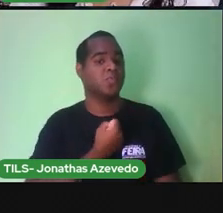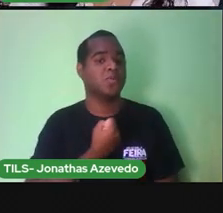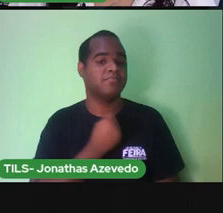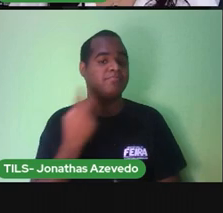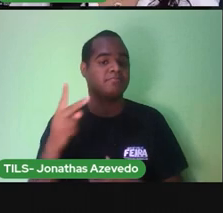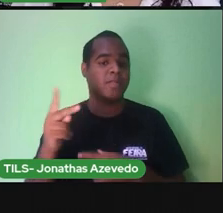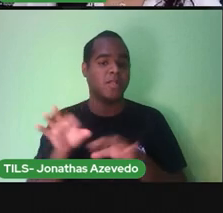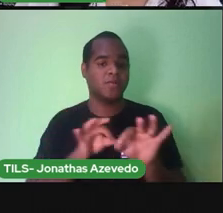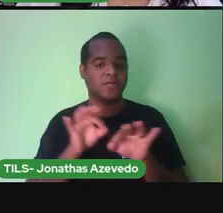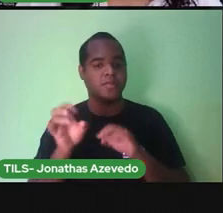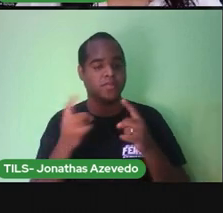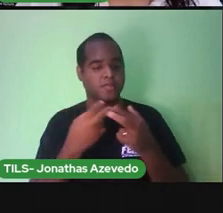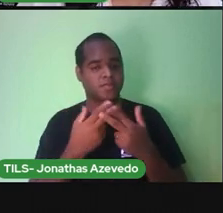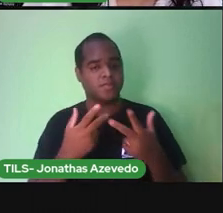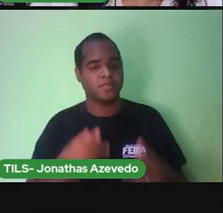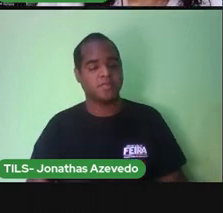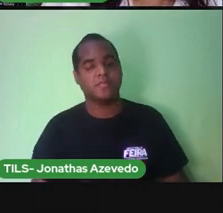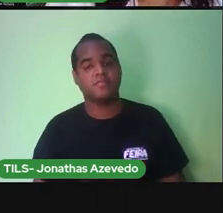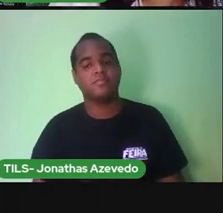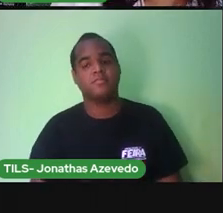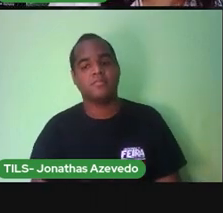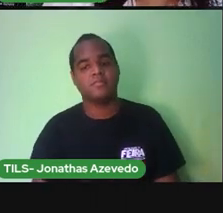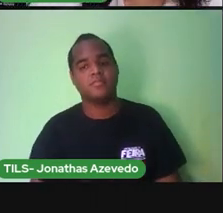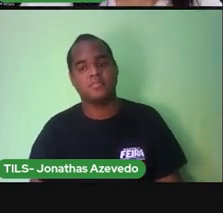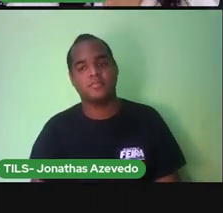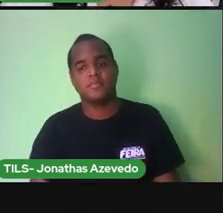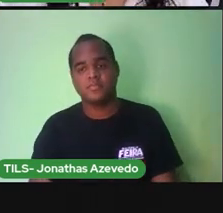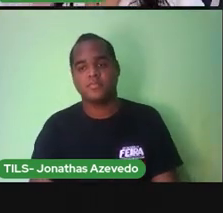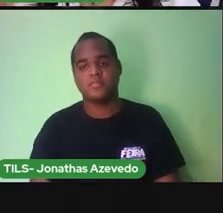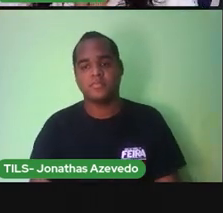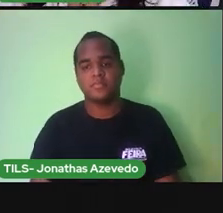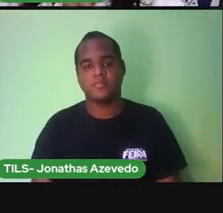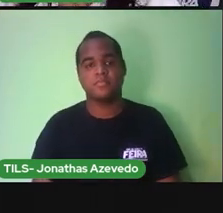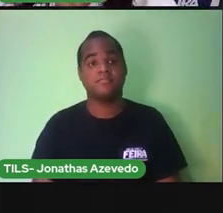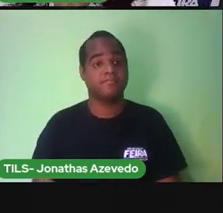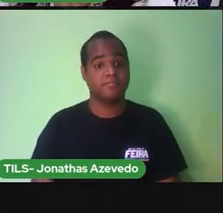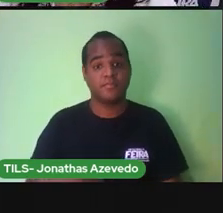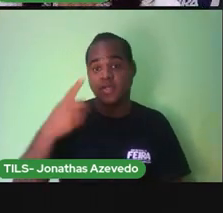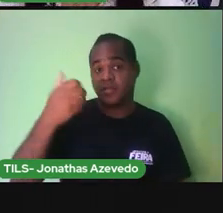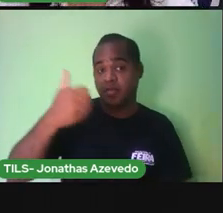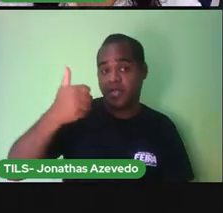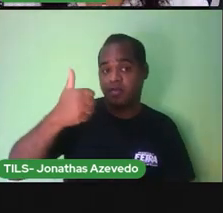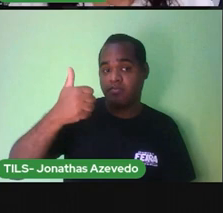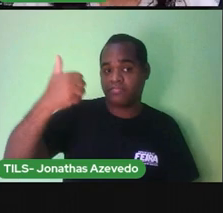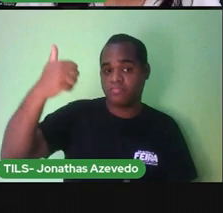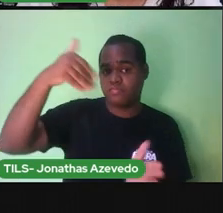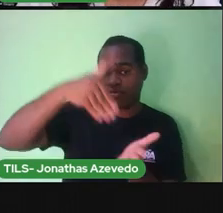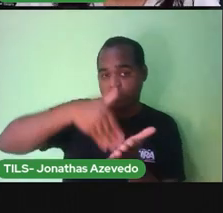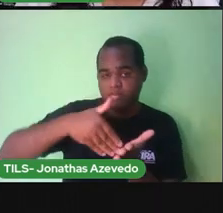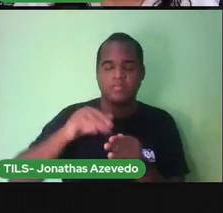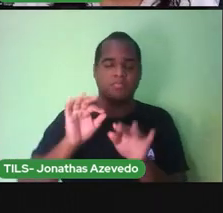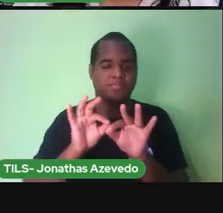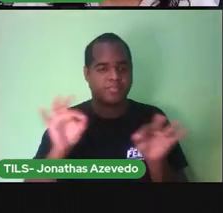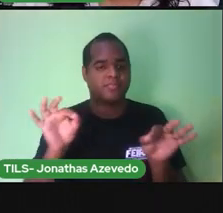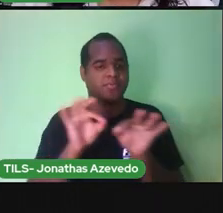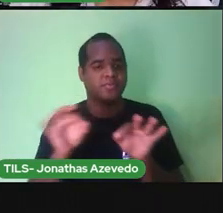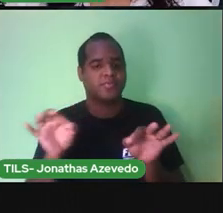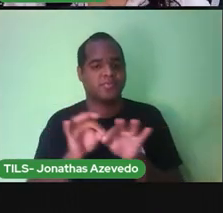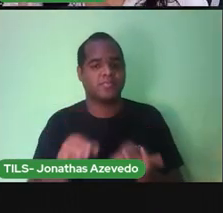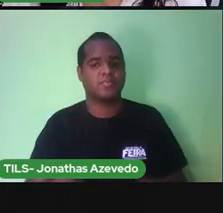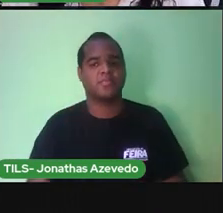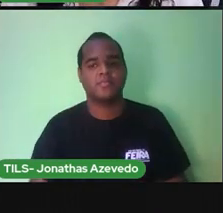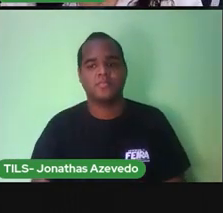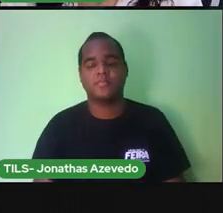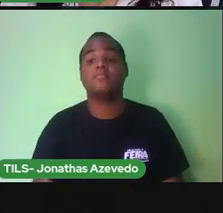Isso Da primeira Até a última Medição Que a avó Do Mateus Fez